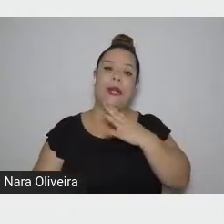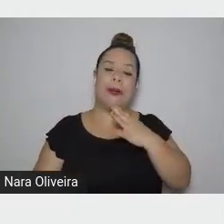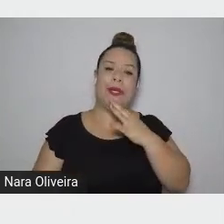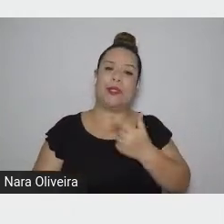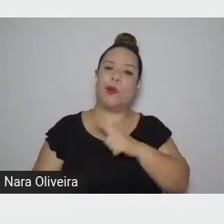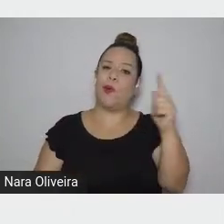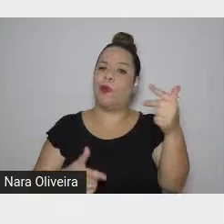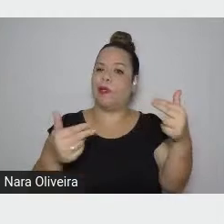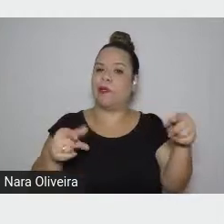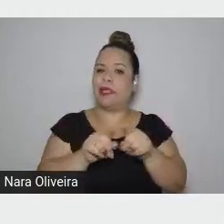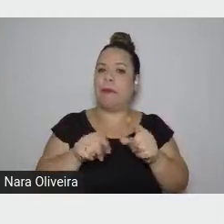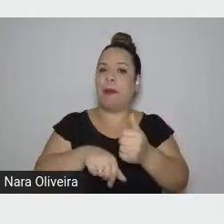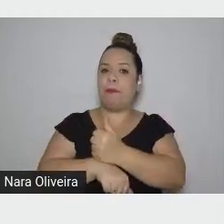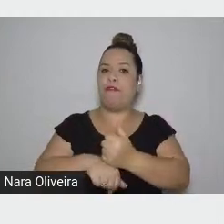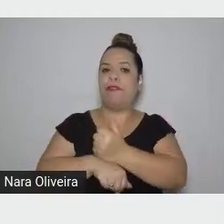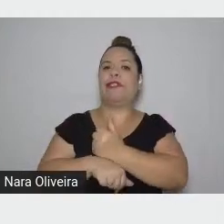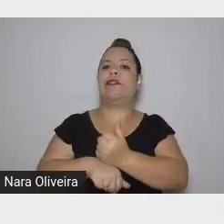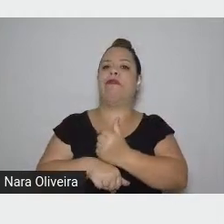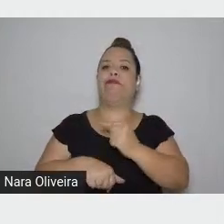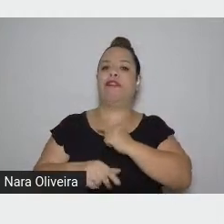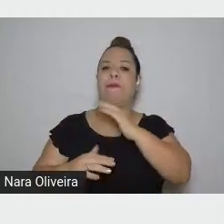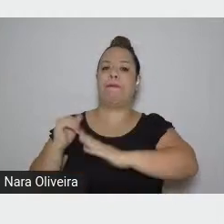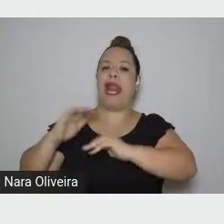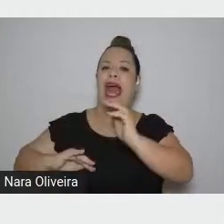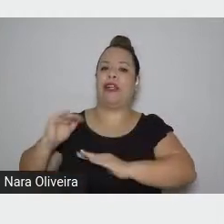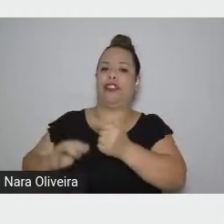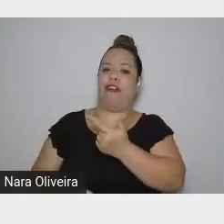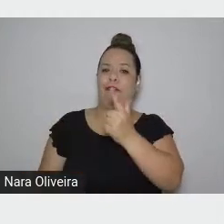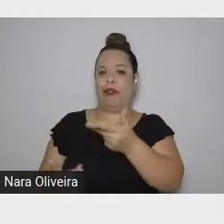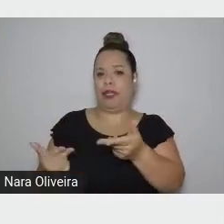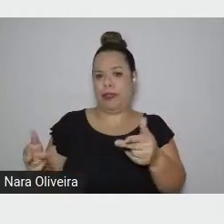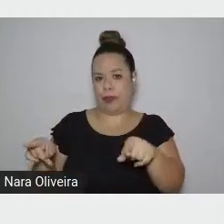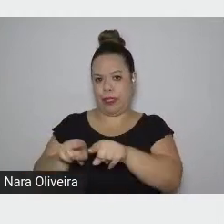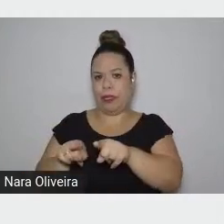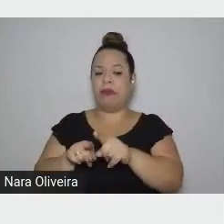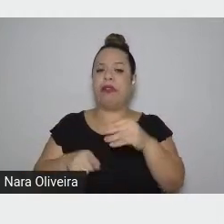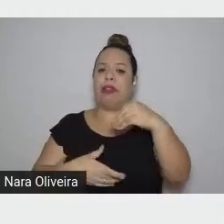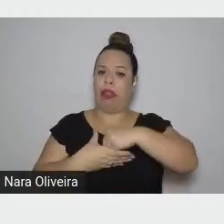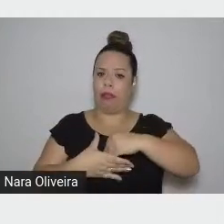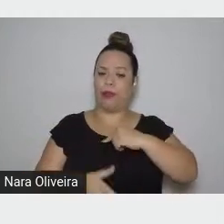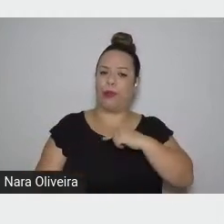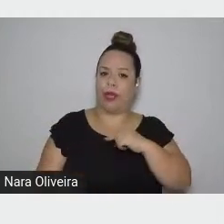na sua materialidade e na sua construção.